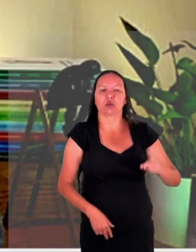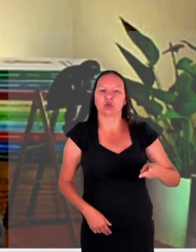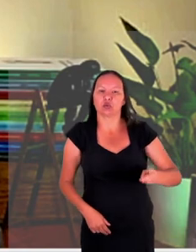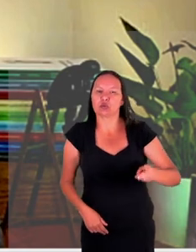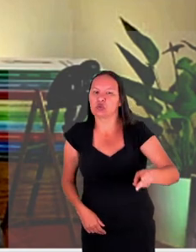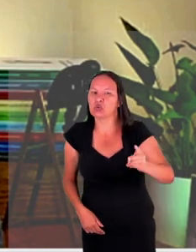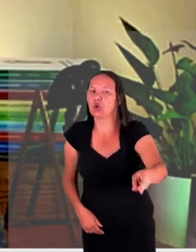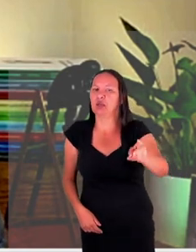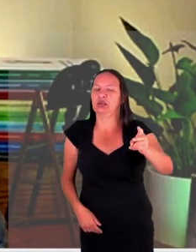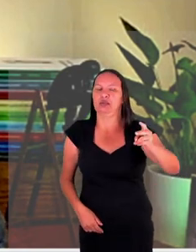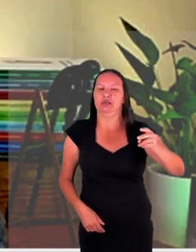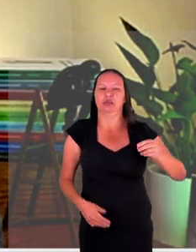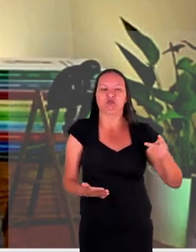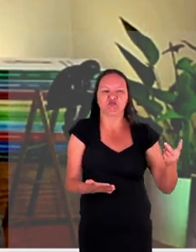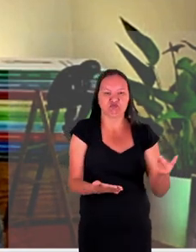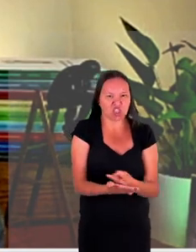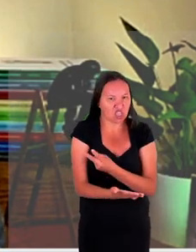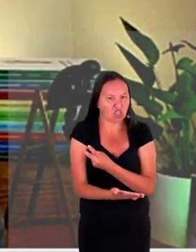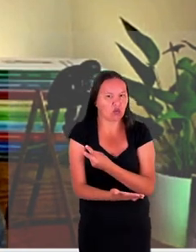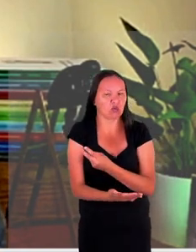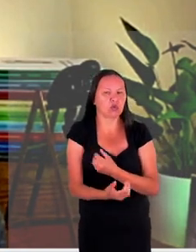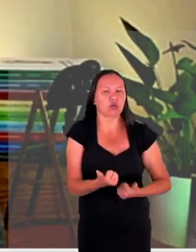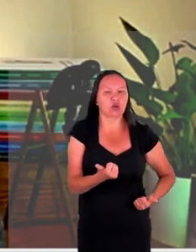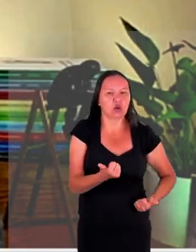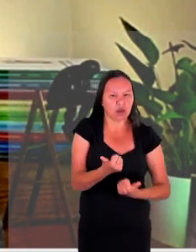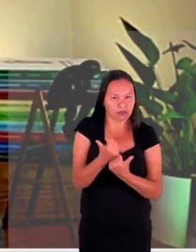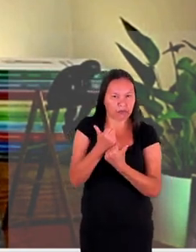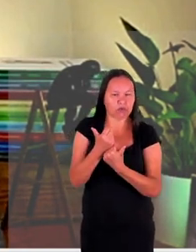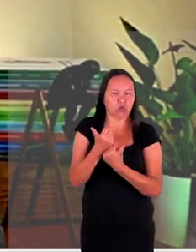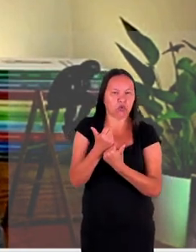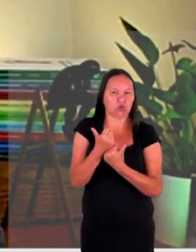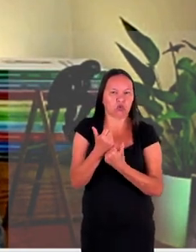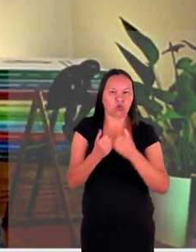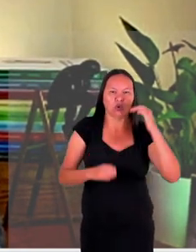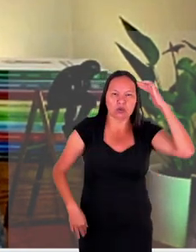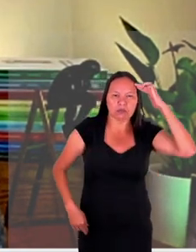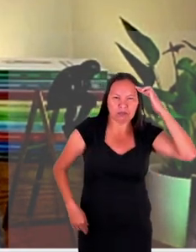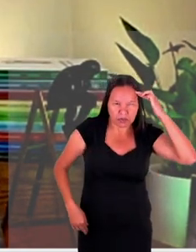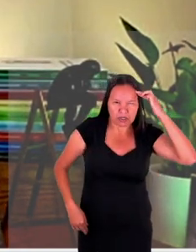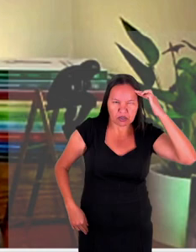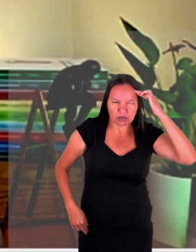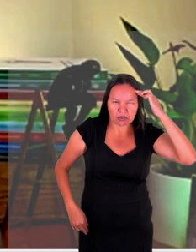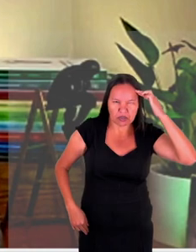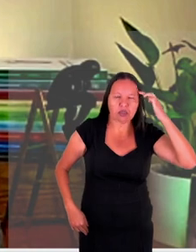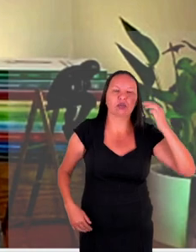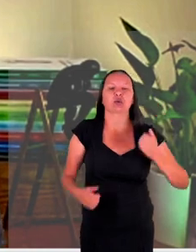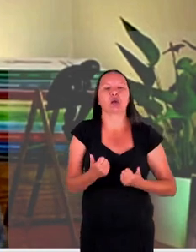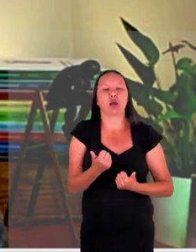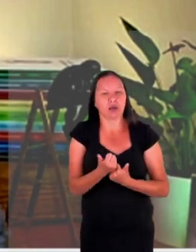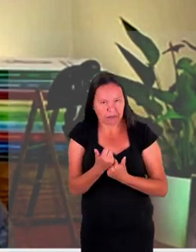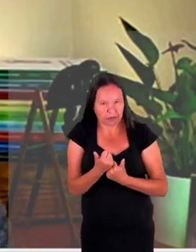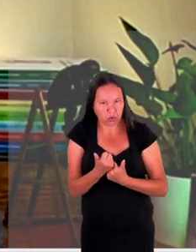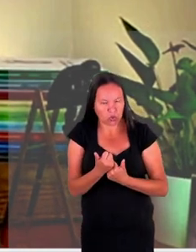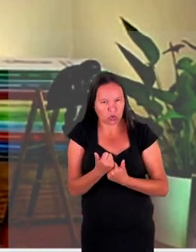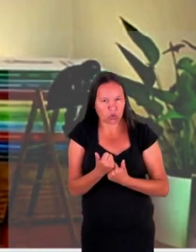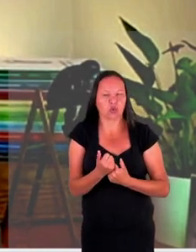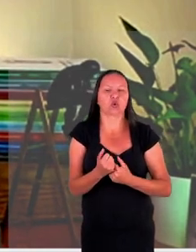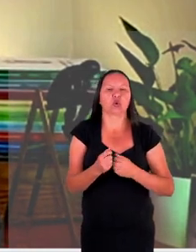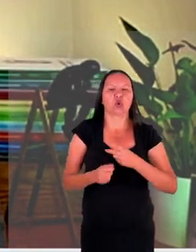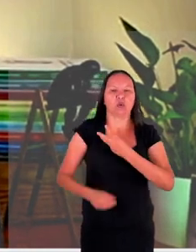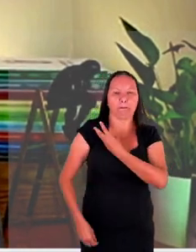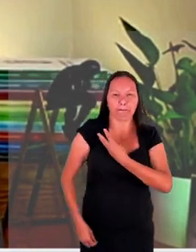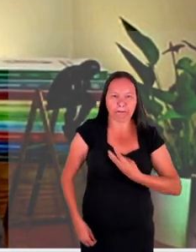conviver repetir erros de apoio a linhas e pensamentos filosóficos ou políticos que podem se